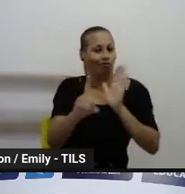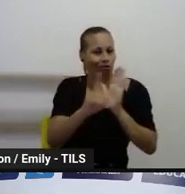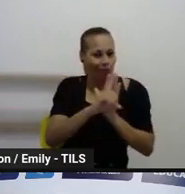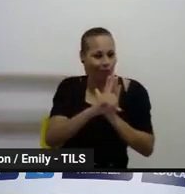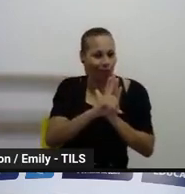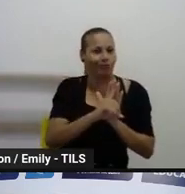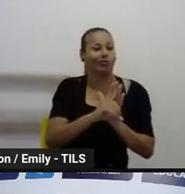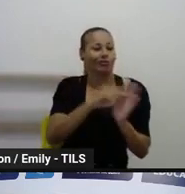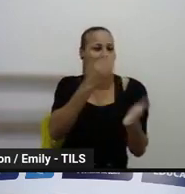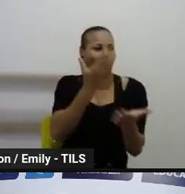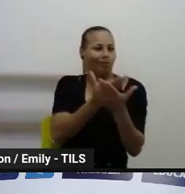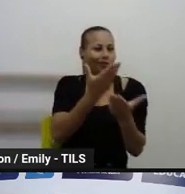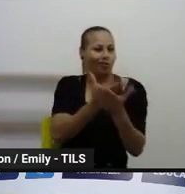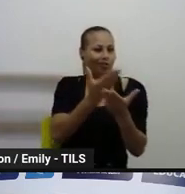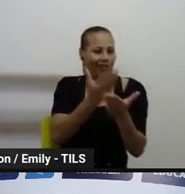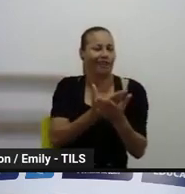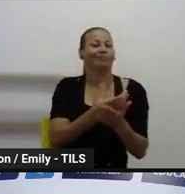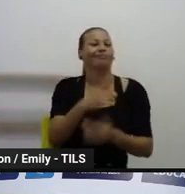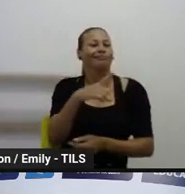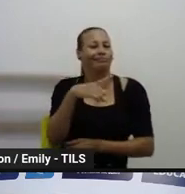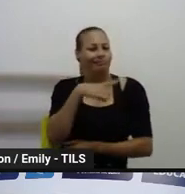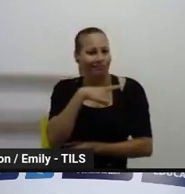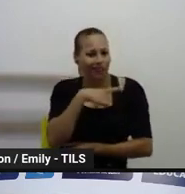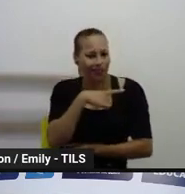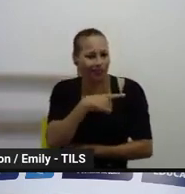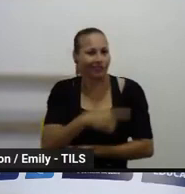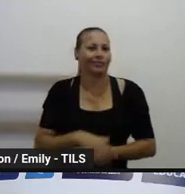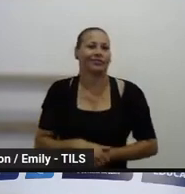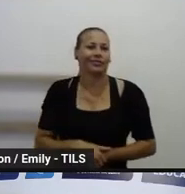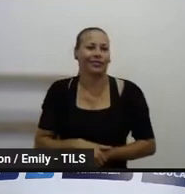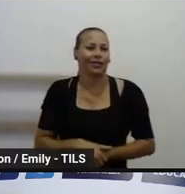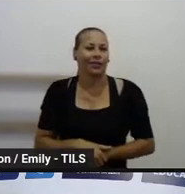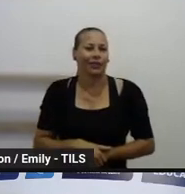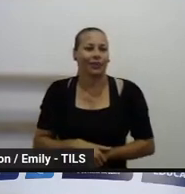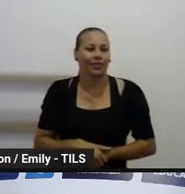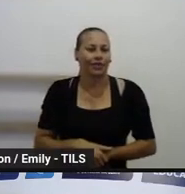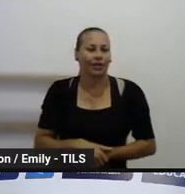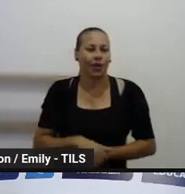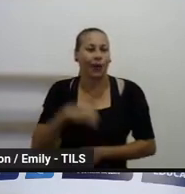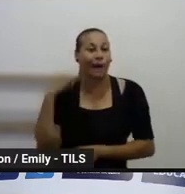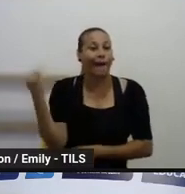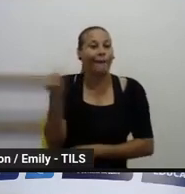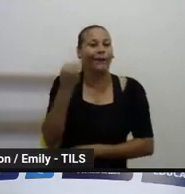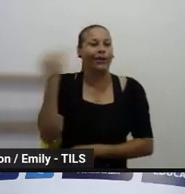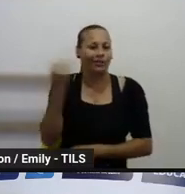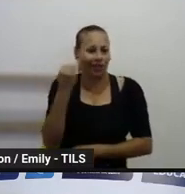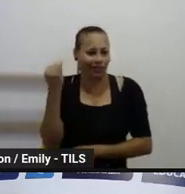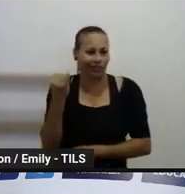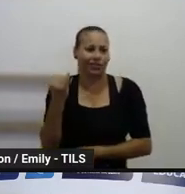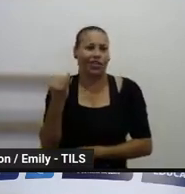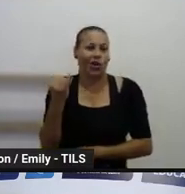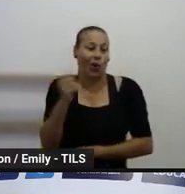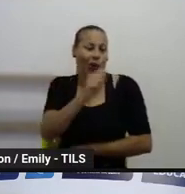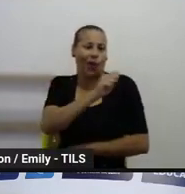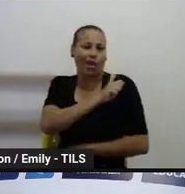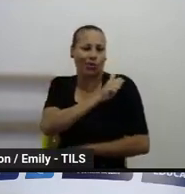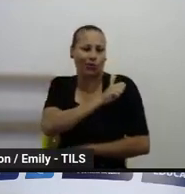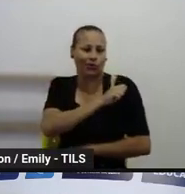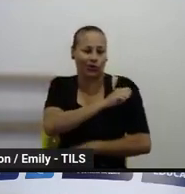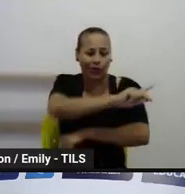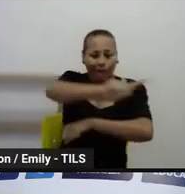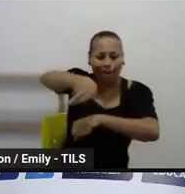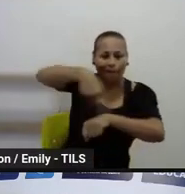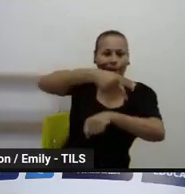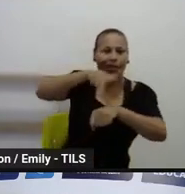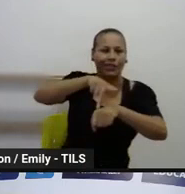estudantes internacionais. o termo estrangeiro é como um termo equivocado, né, que é algo